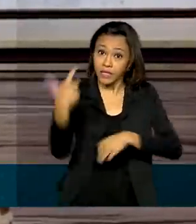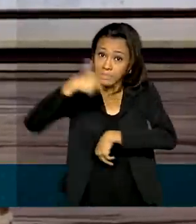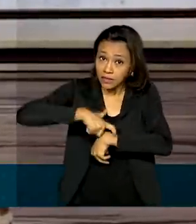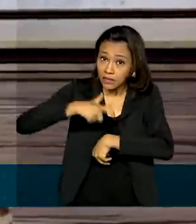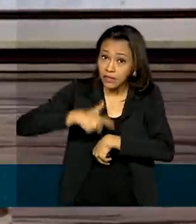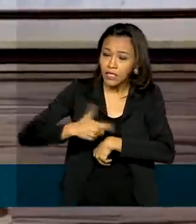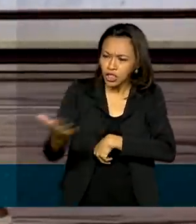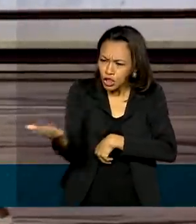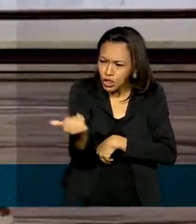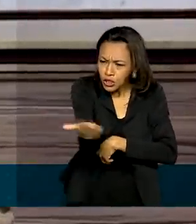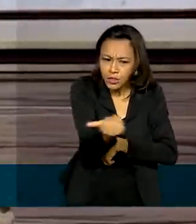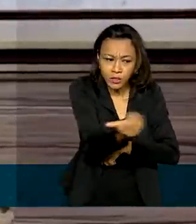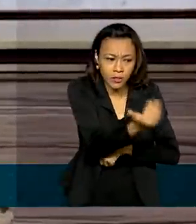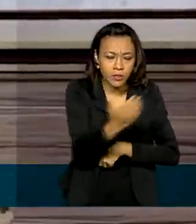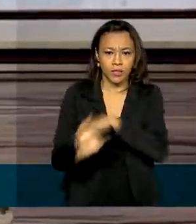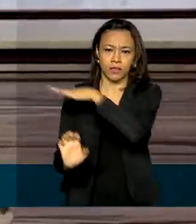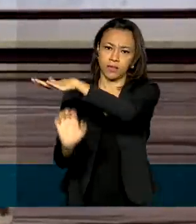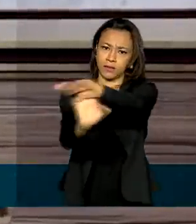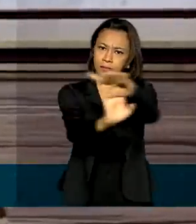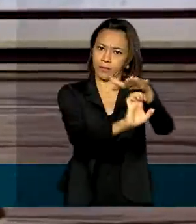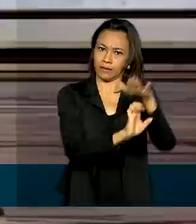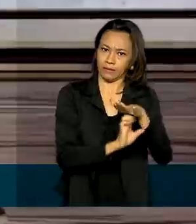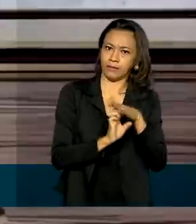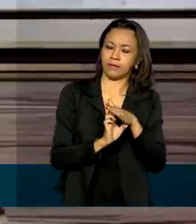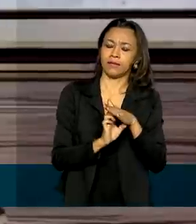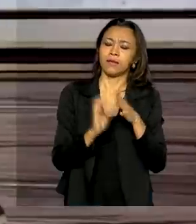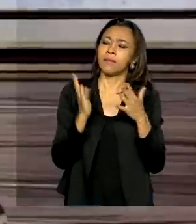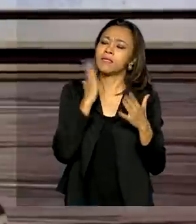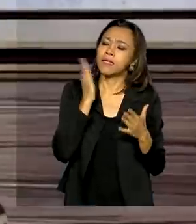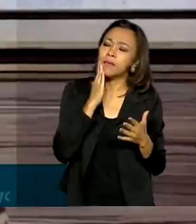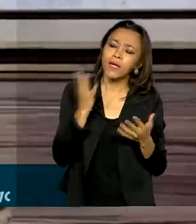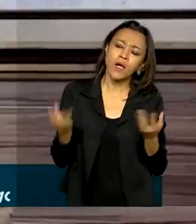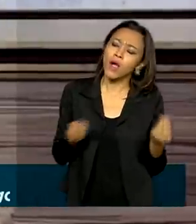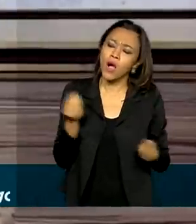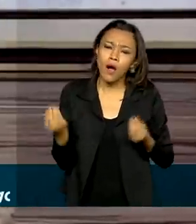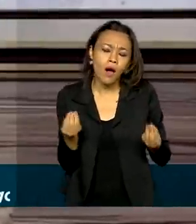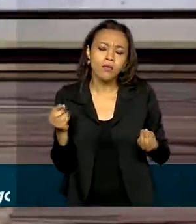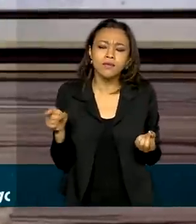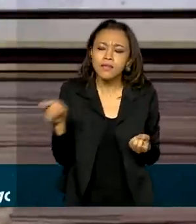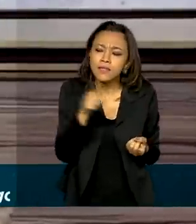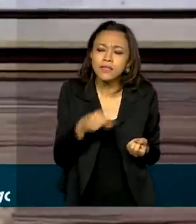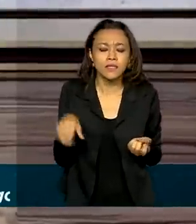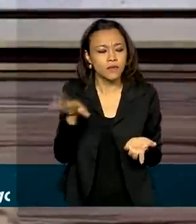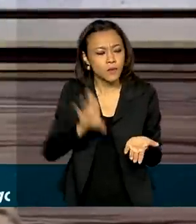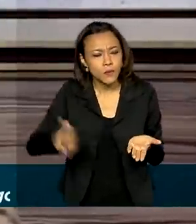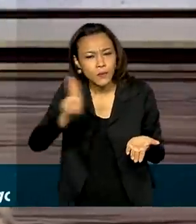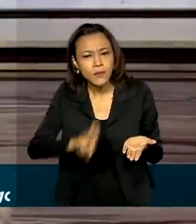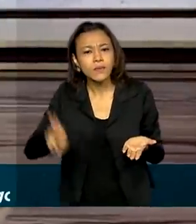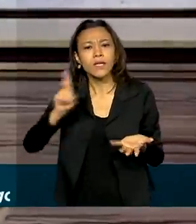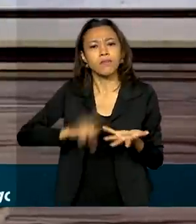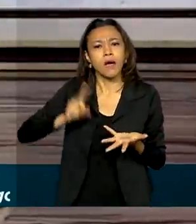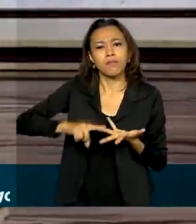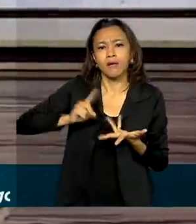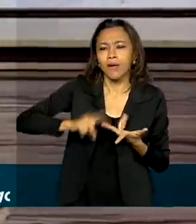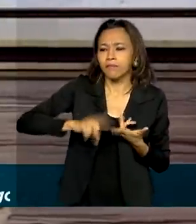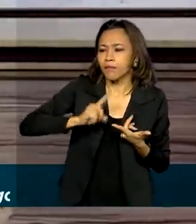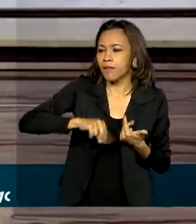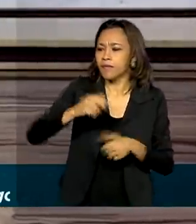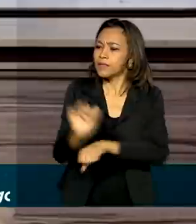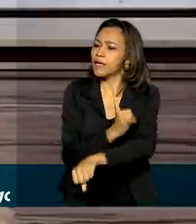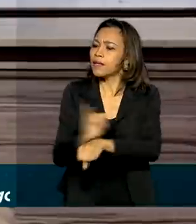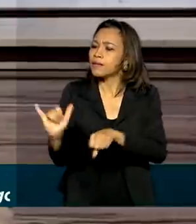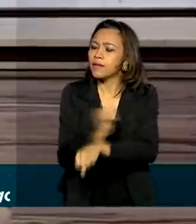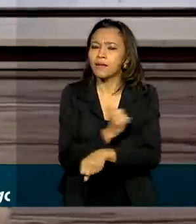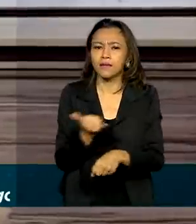empresariado para ele saber como vai utilizar todos os mecanismos, todas as ferramentas